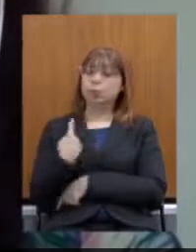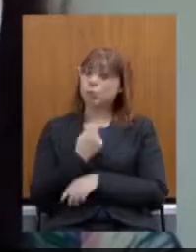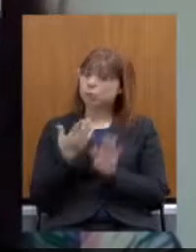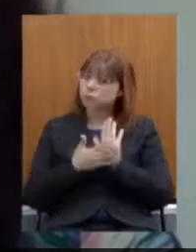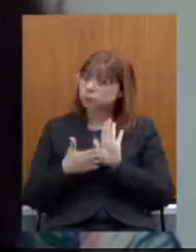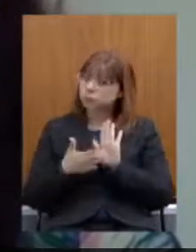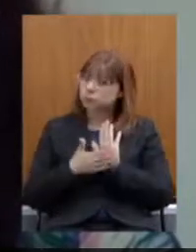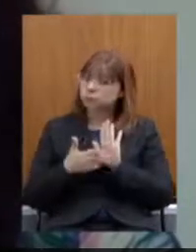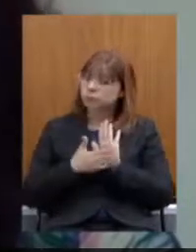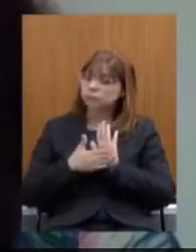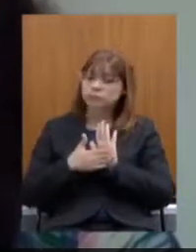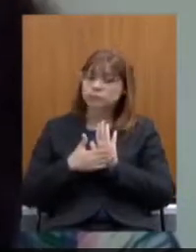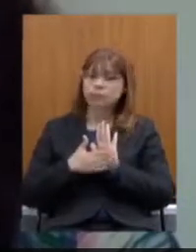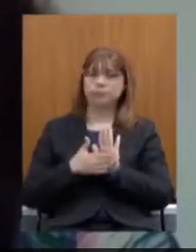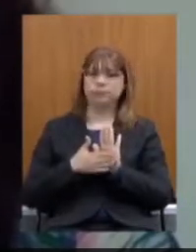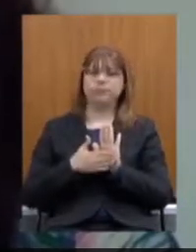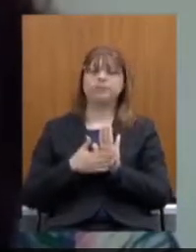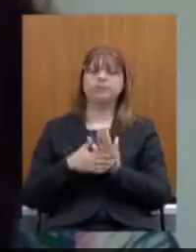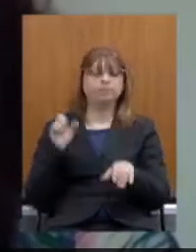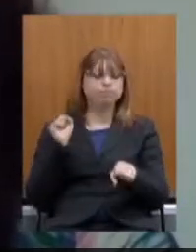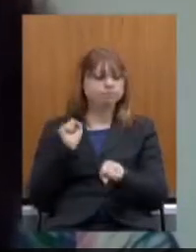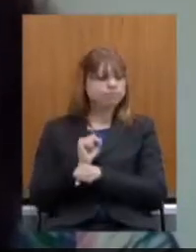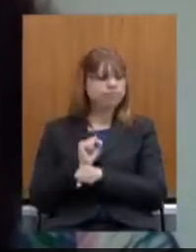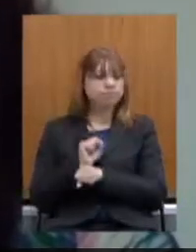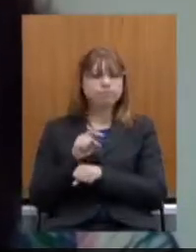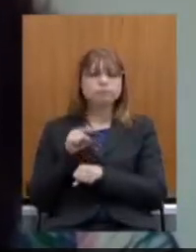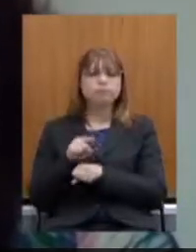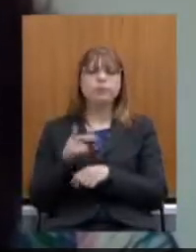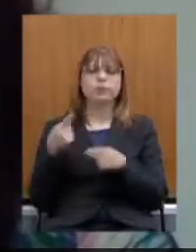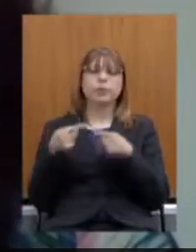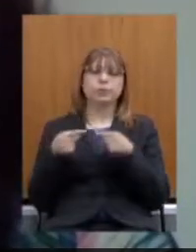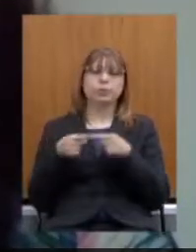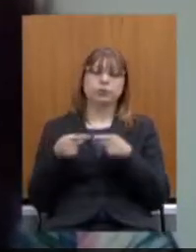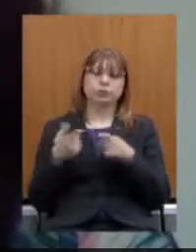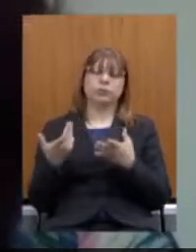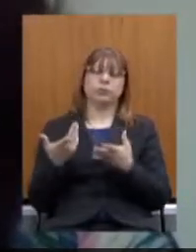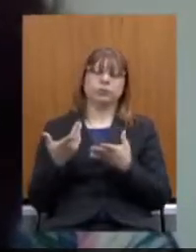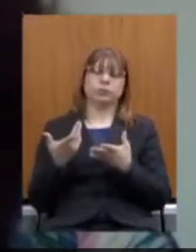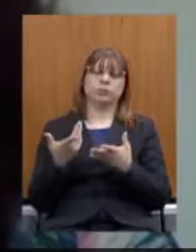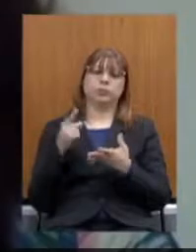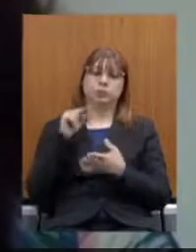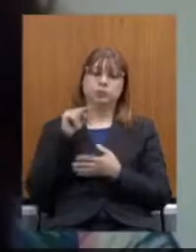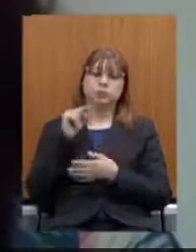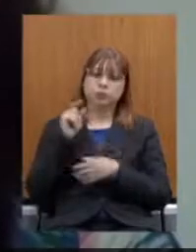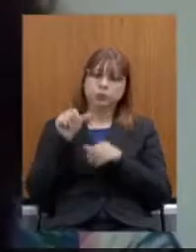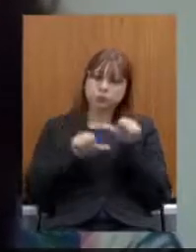supressão dos dispositivos que alteram a pensão por morte.